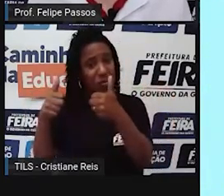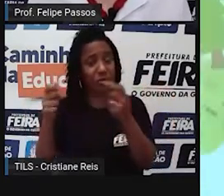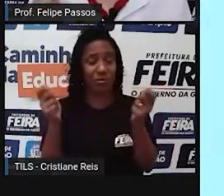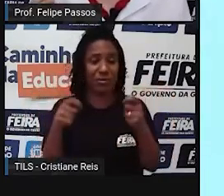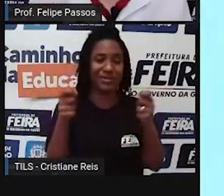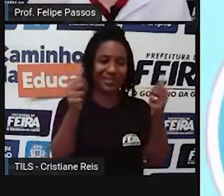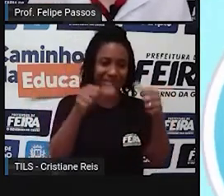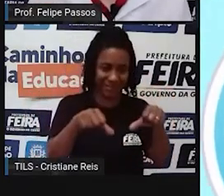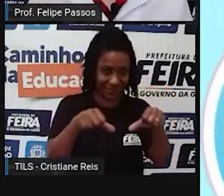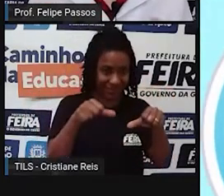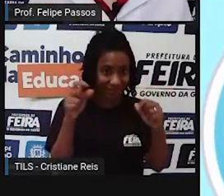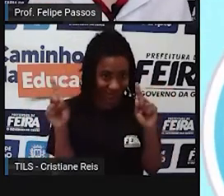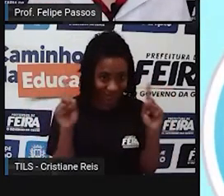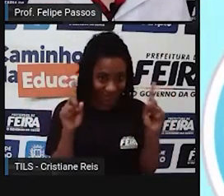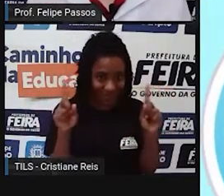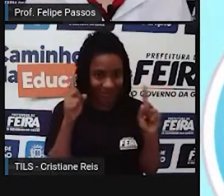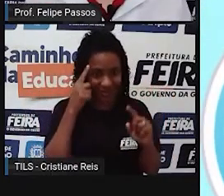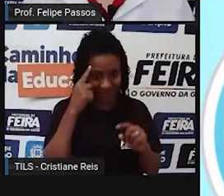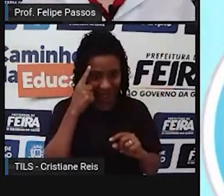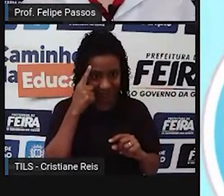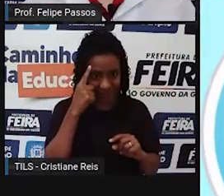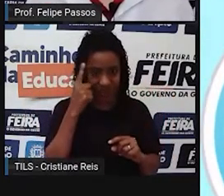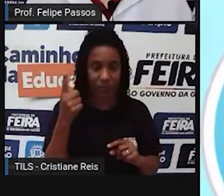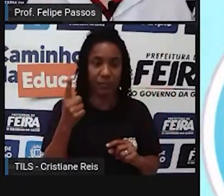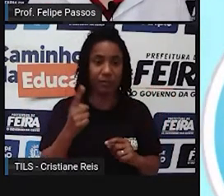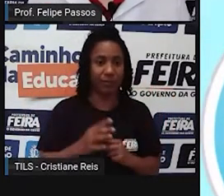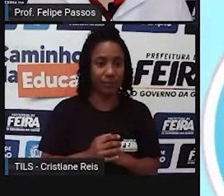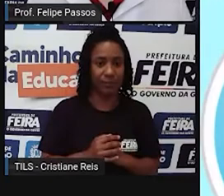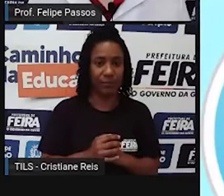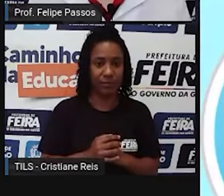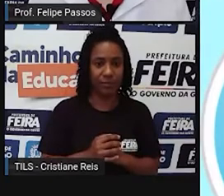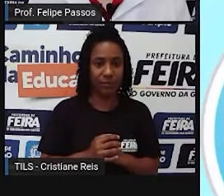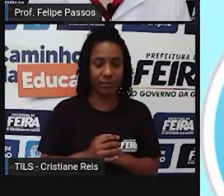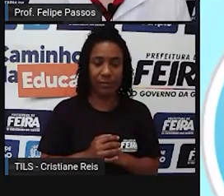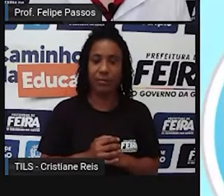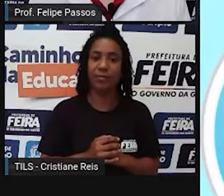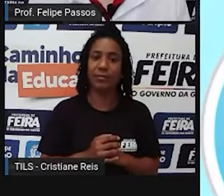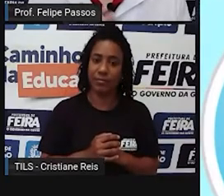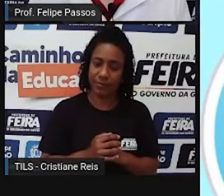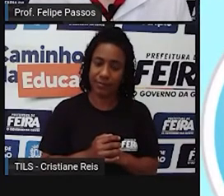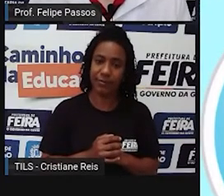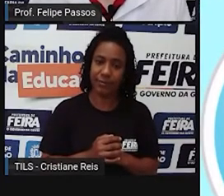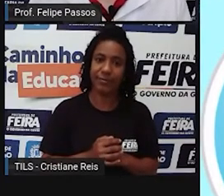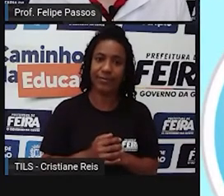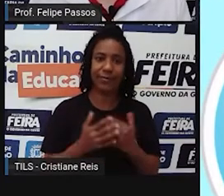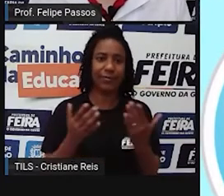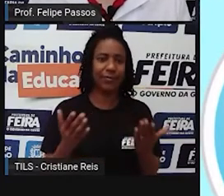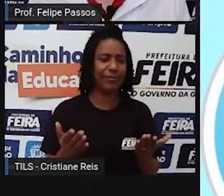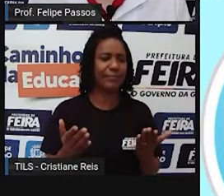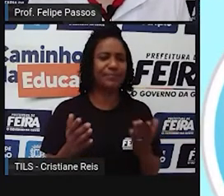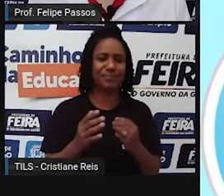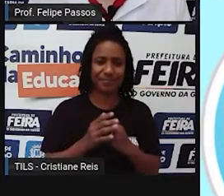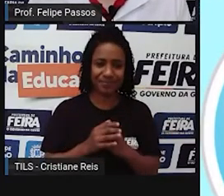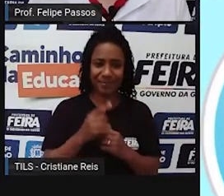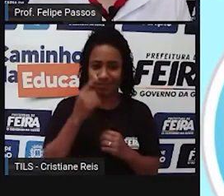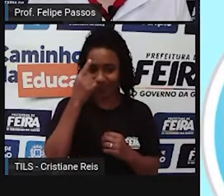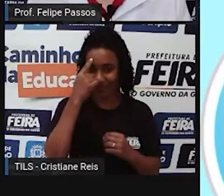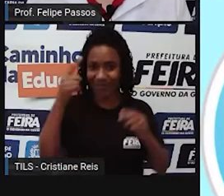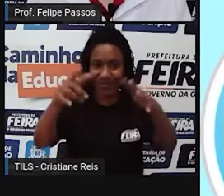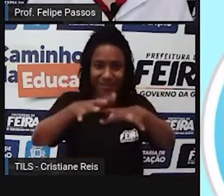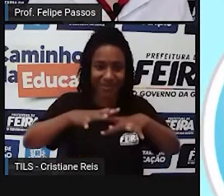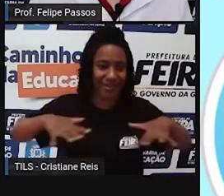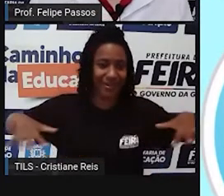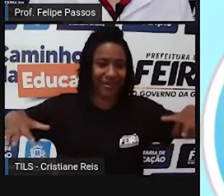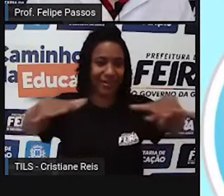Já que eu estou falando de ambiente e meio, talvez vocês não lembrem, né? O que é que significam essas palavrinhas no contexto